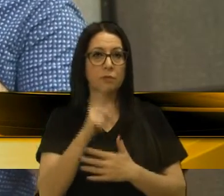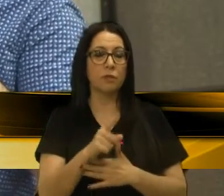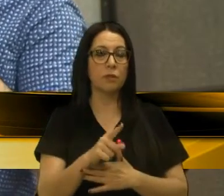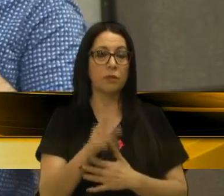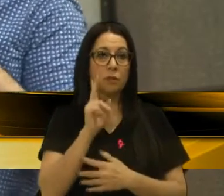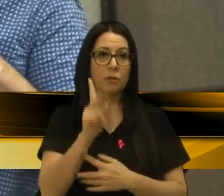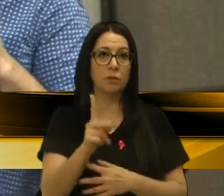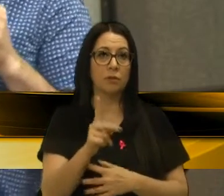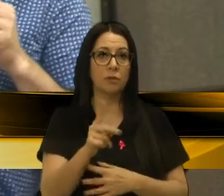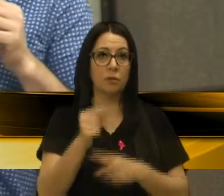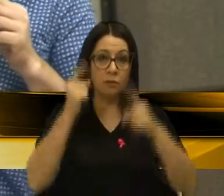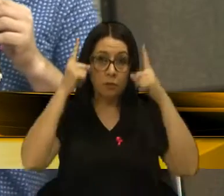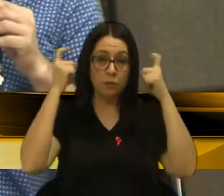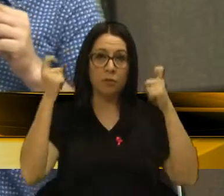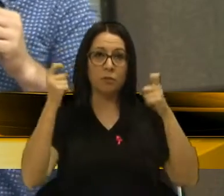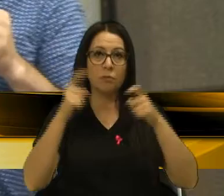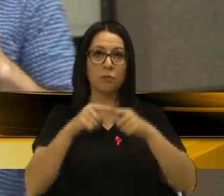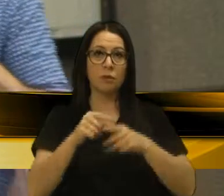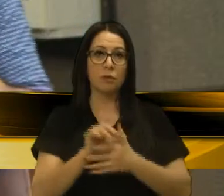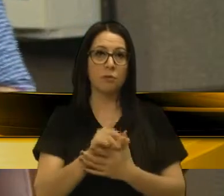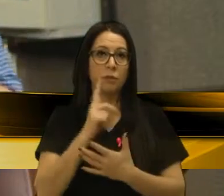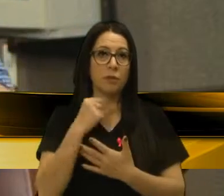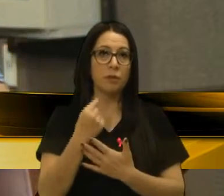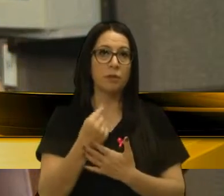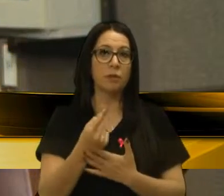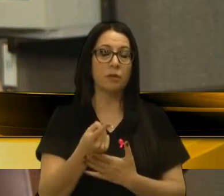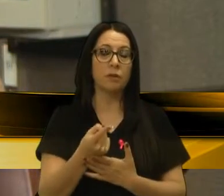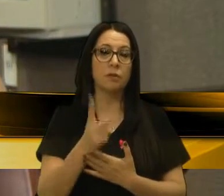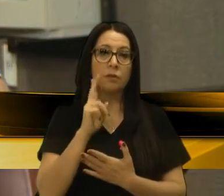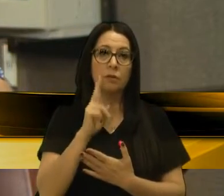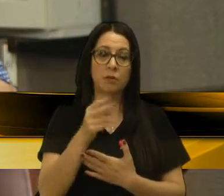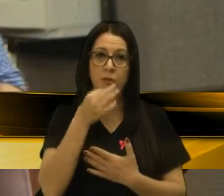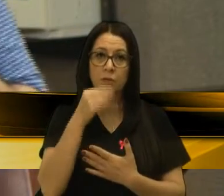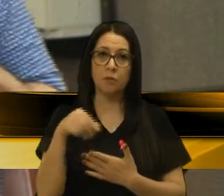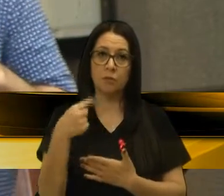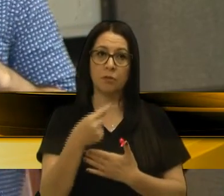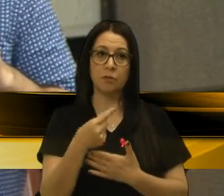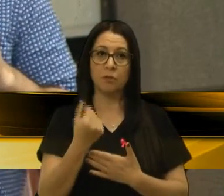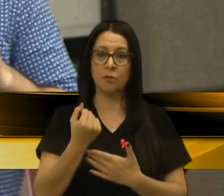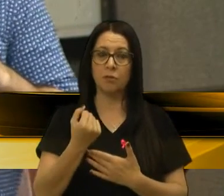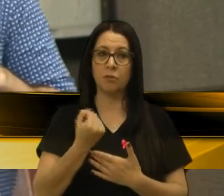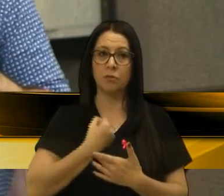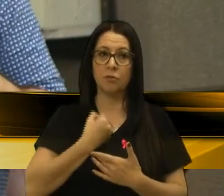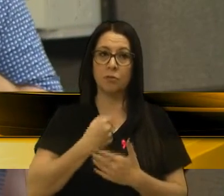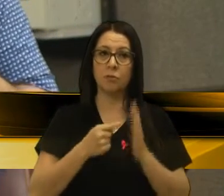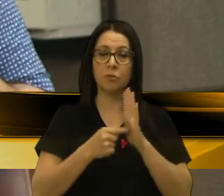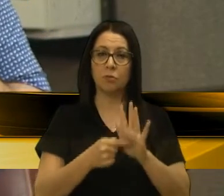da violência no município de Caxias do Sul. Esses dados começaram a ser